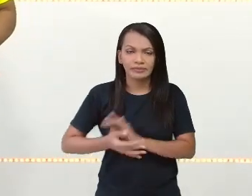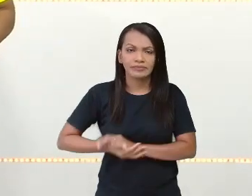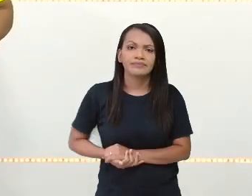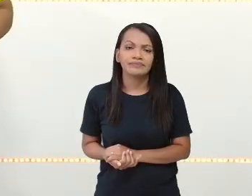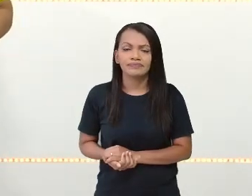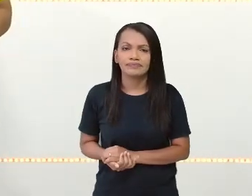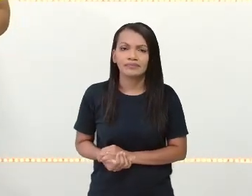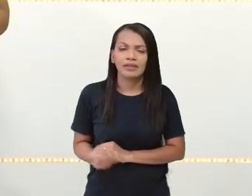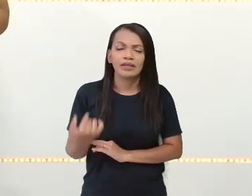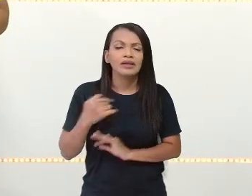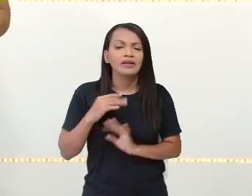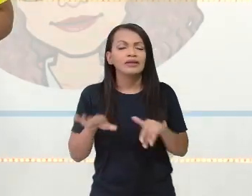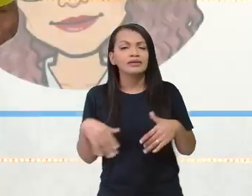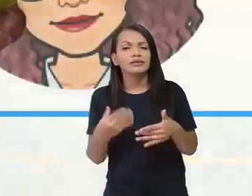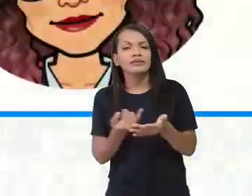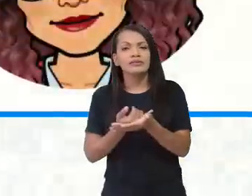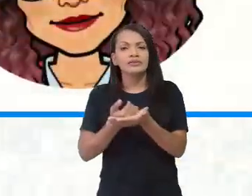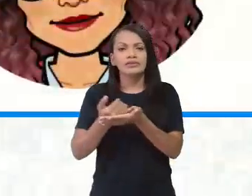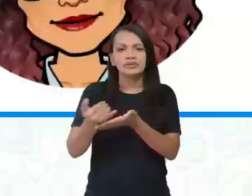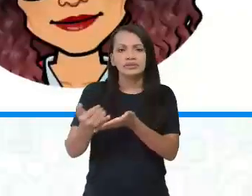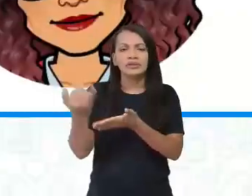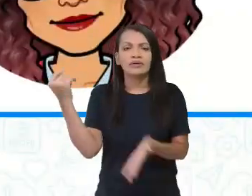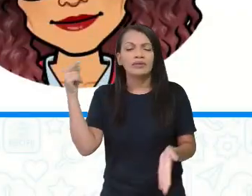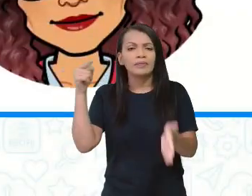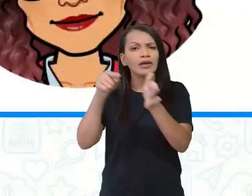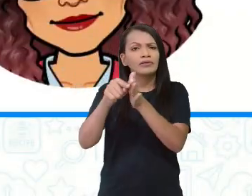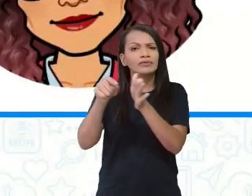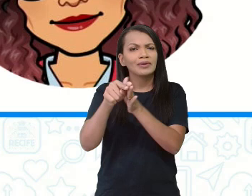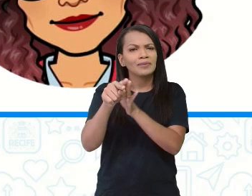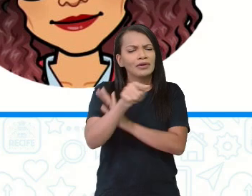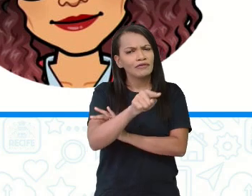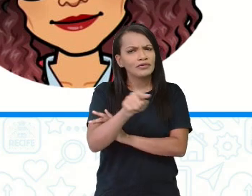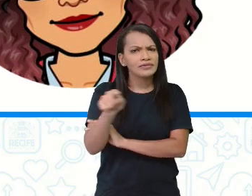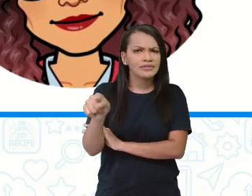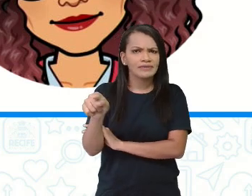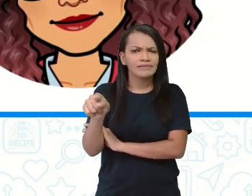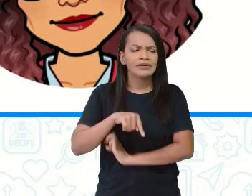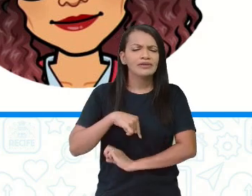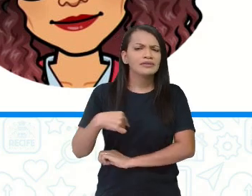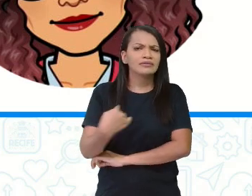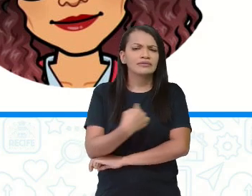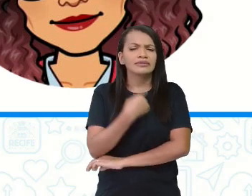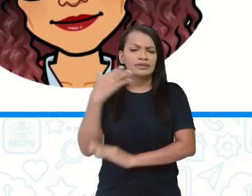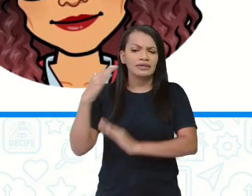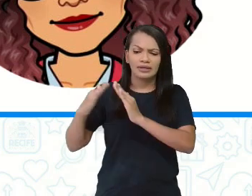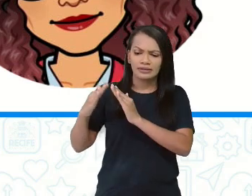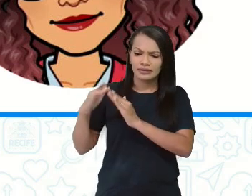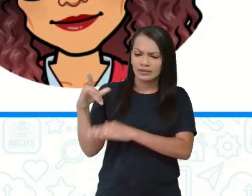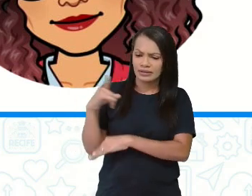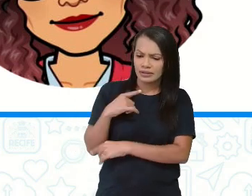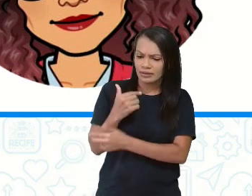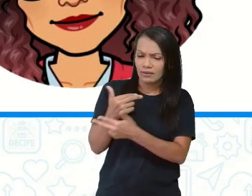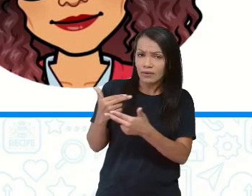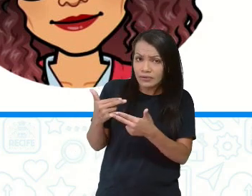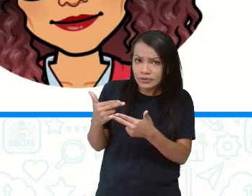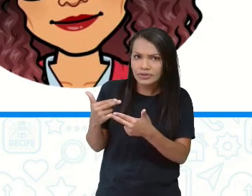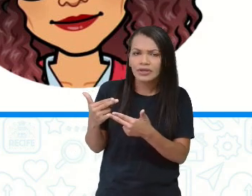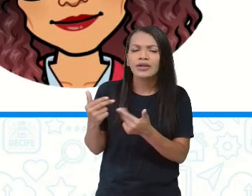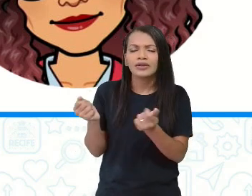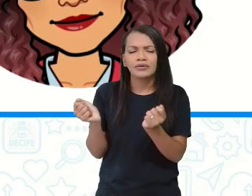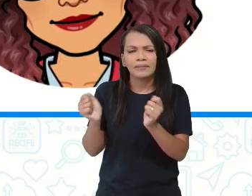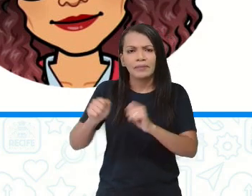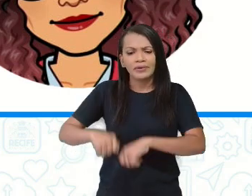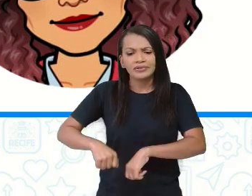Então, eu inicio aí com uma pergunta, não é? Na nossa casa, existem ações de consumo que